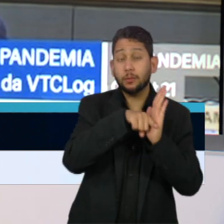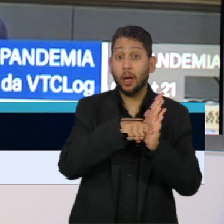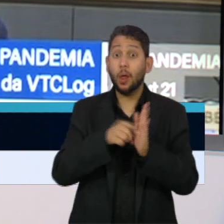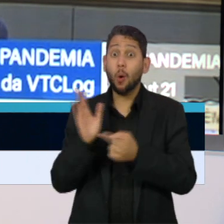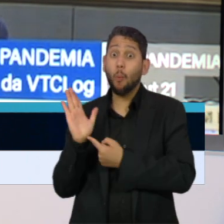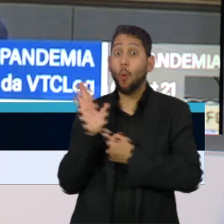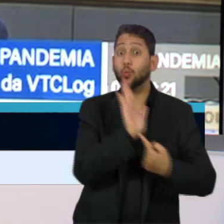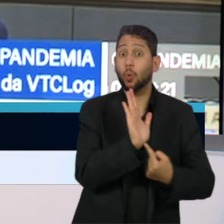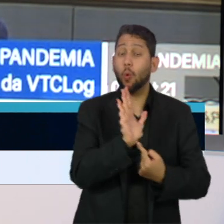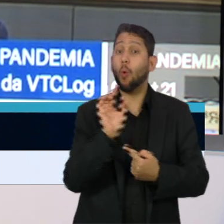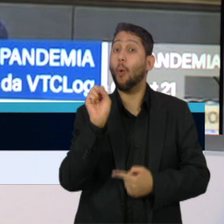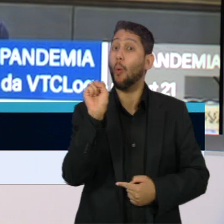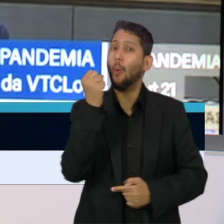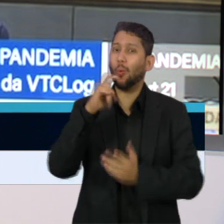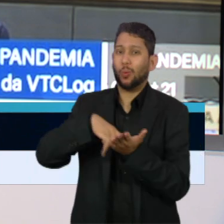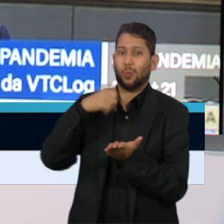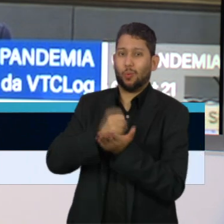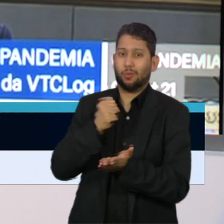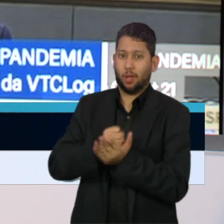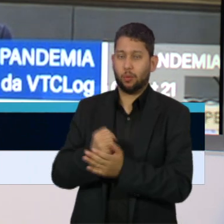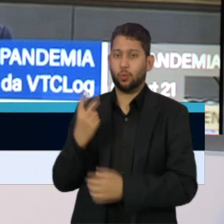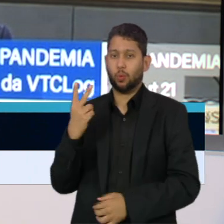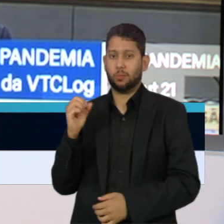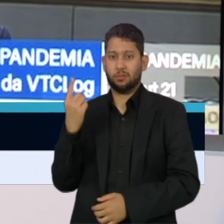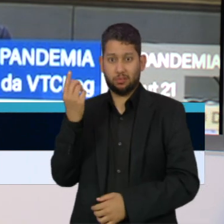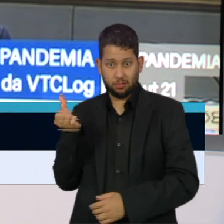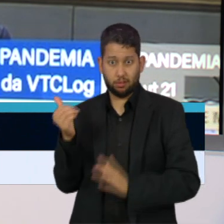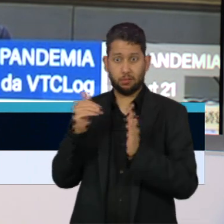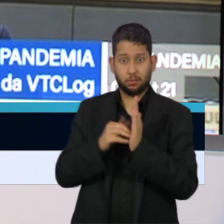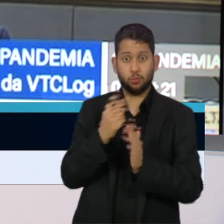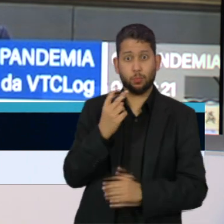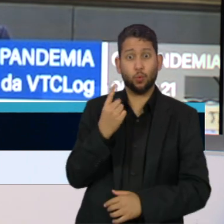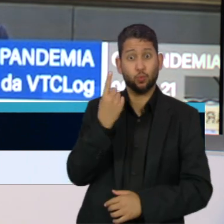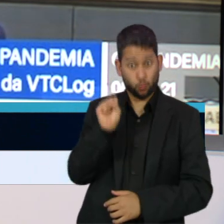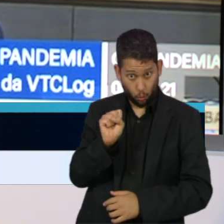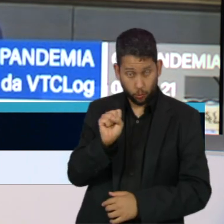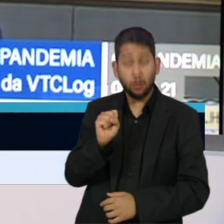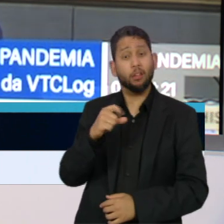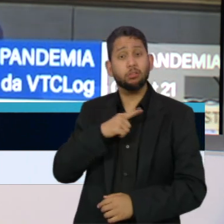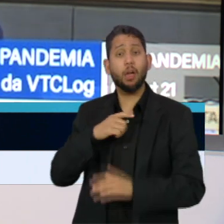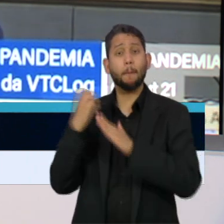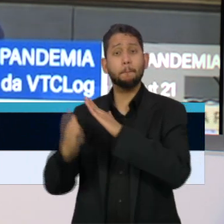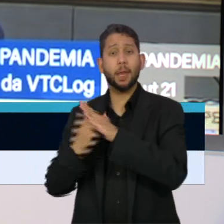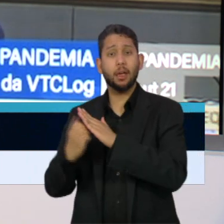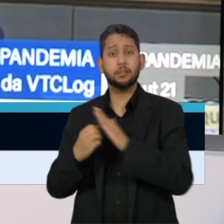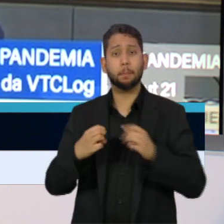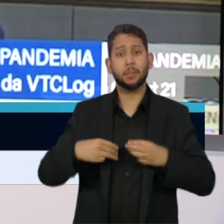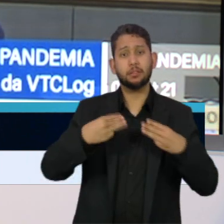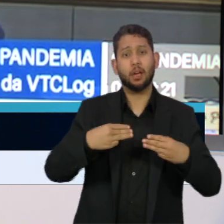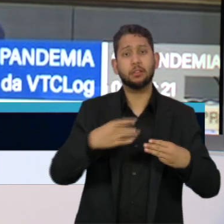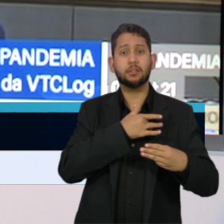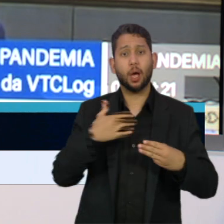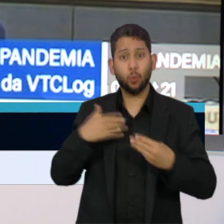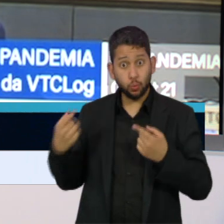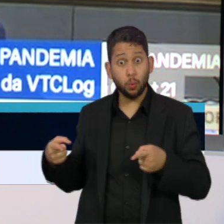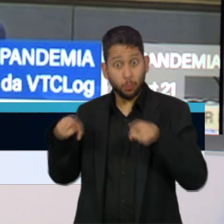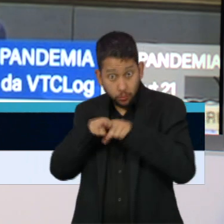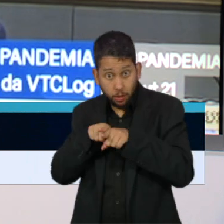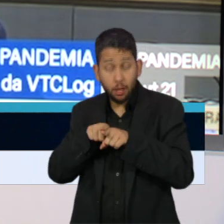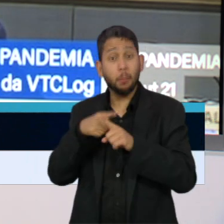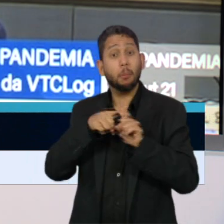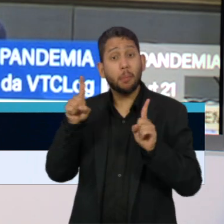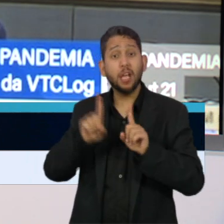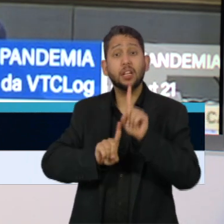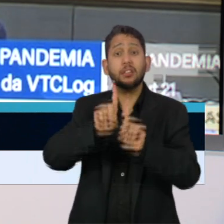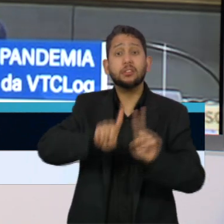oito contratos de 2016 a 2018 entre a empresa e o Ministério da Saúde que não tiveram licitações.